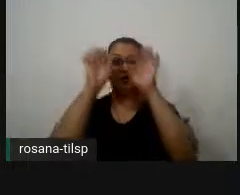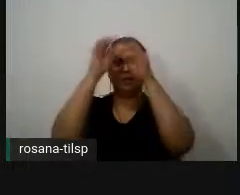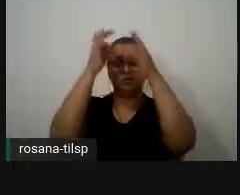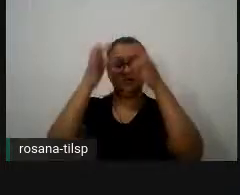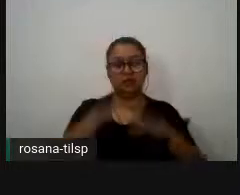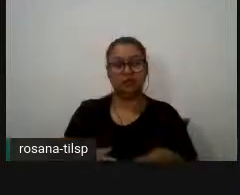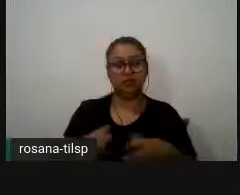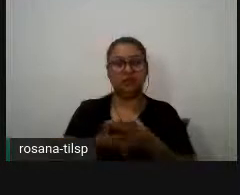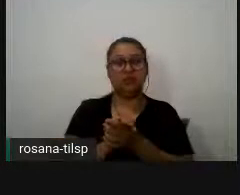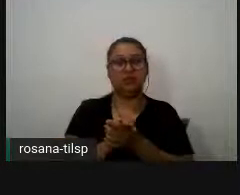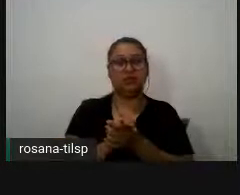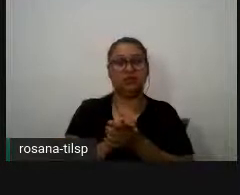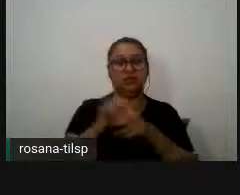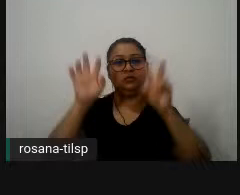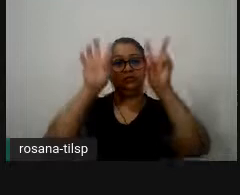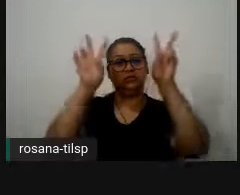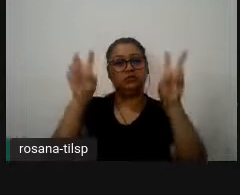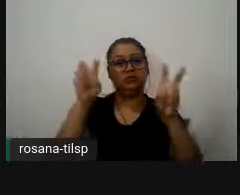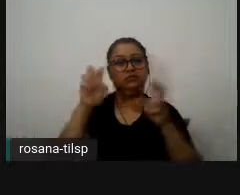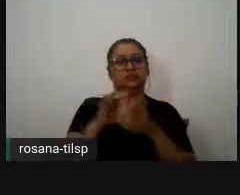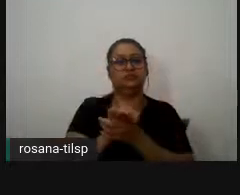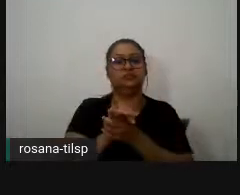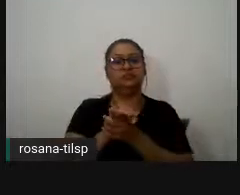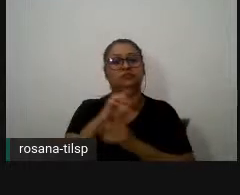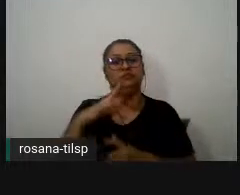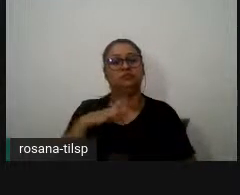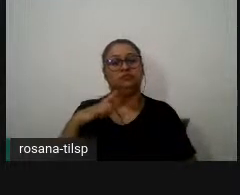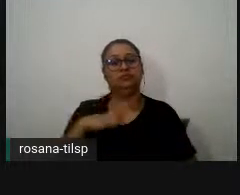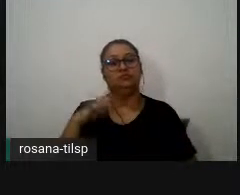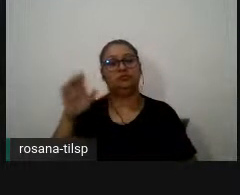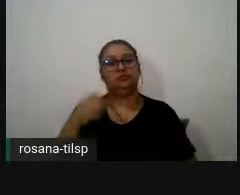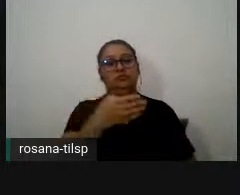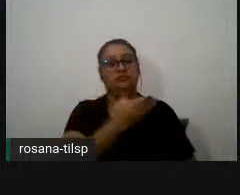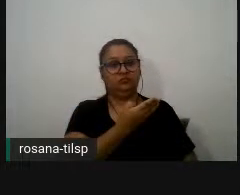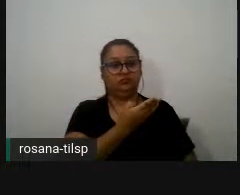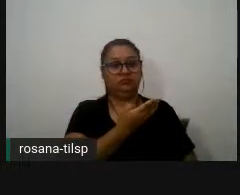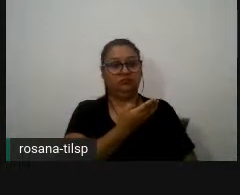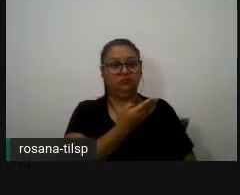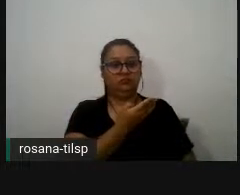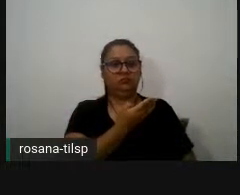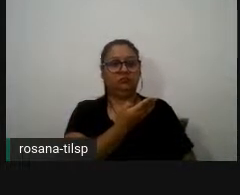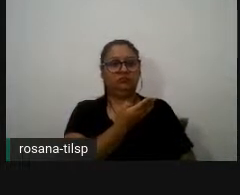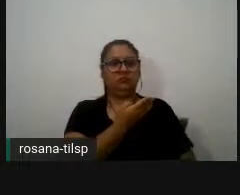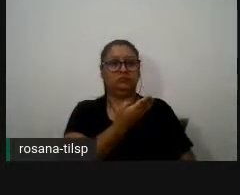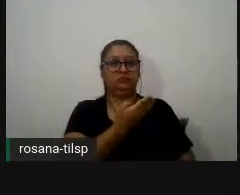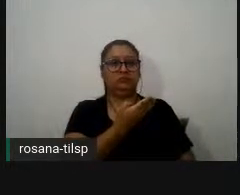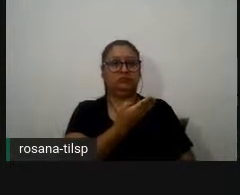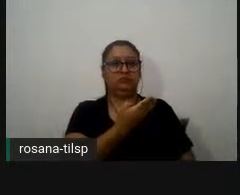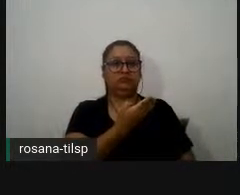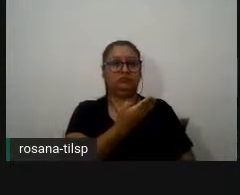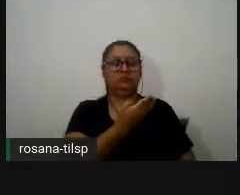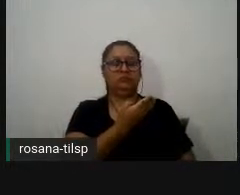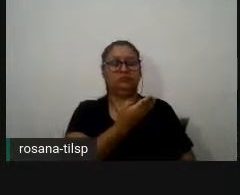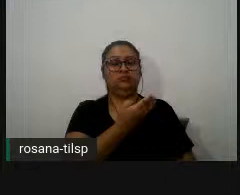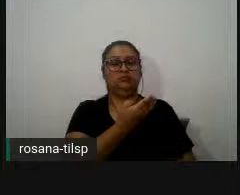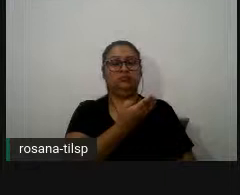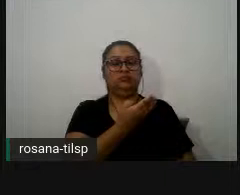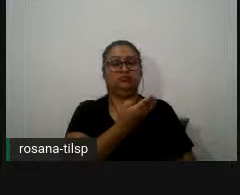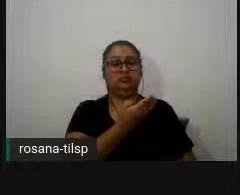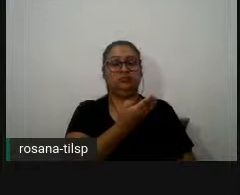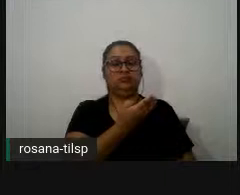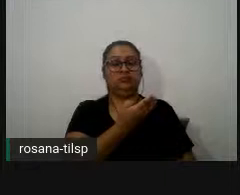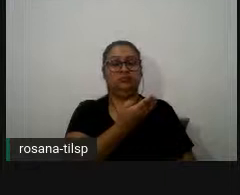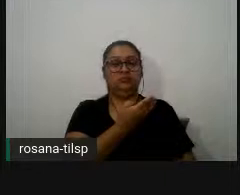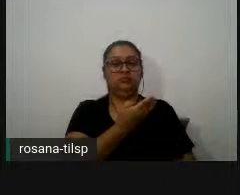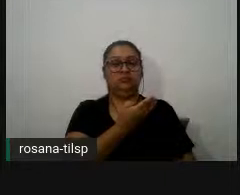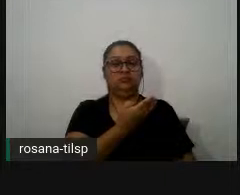do sentido do título e finalmente temos o resto que é então o corpo do texto para tentar explicar